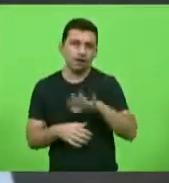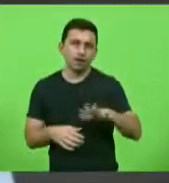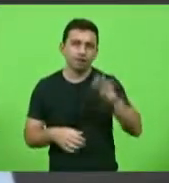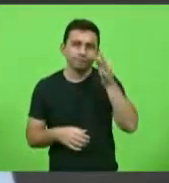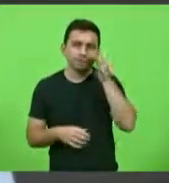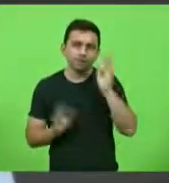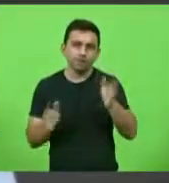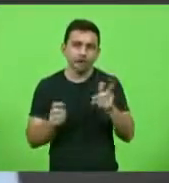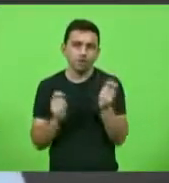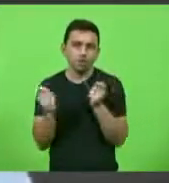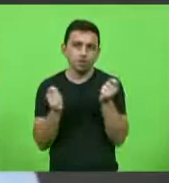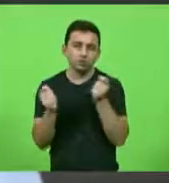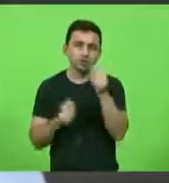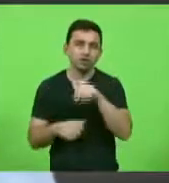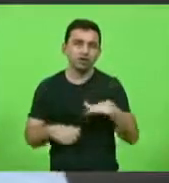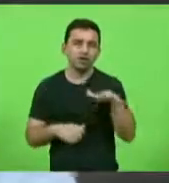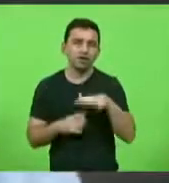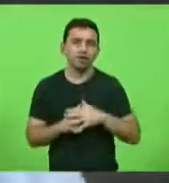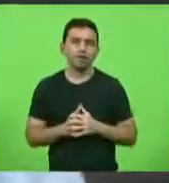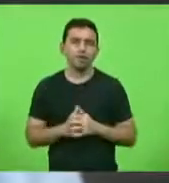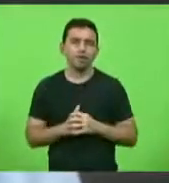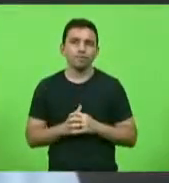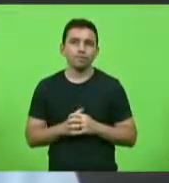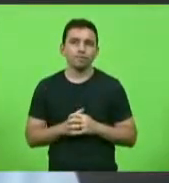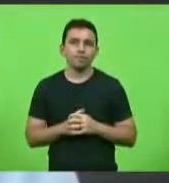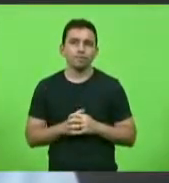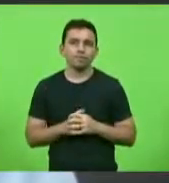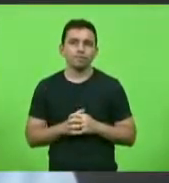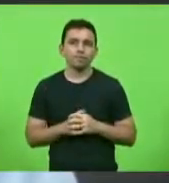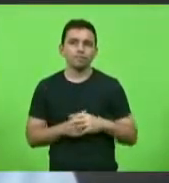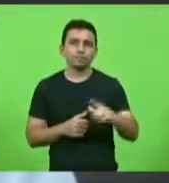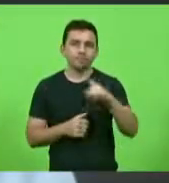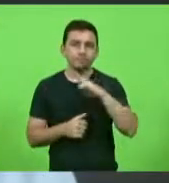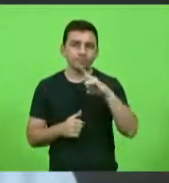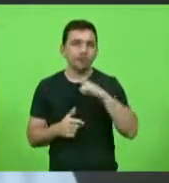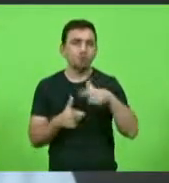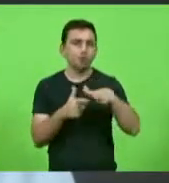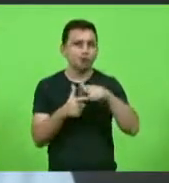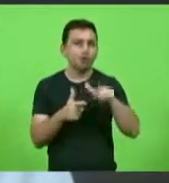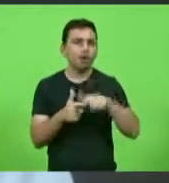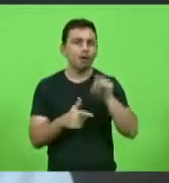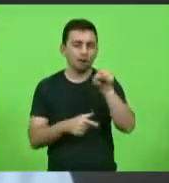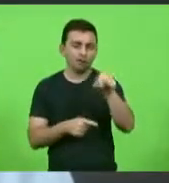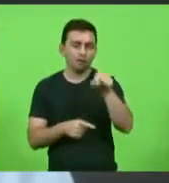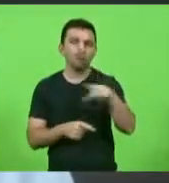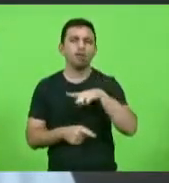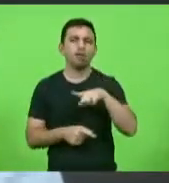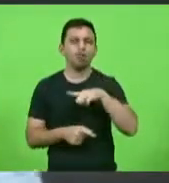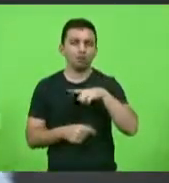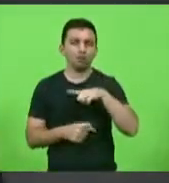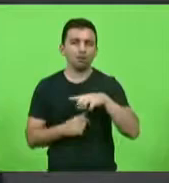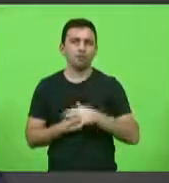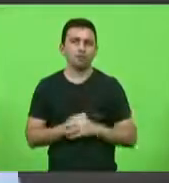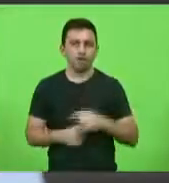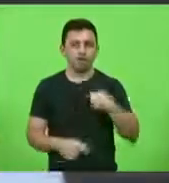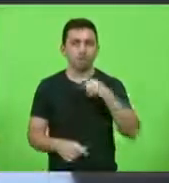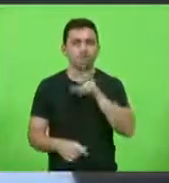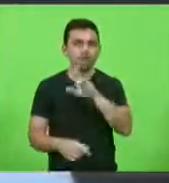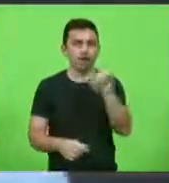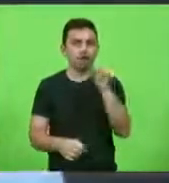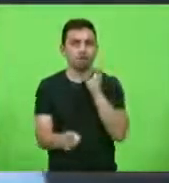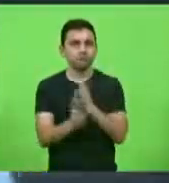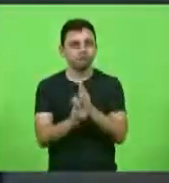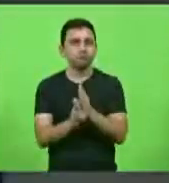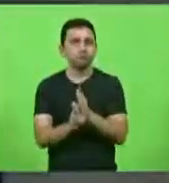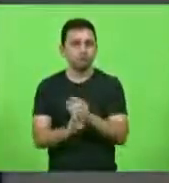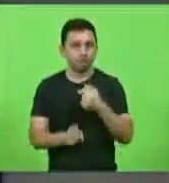Controladoria Geral tem caroço nesse angu e eu vou descobrir vou